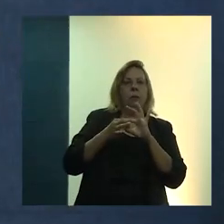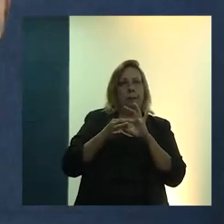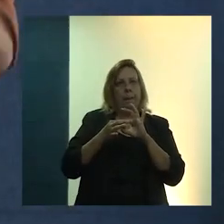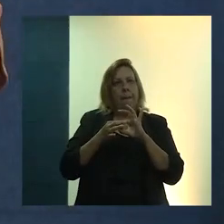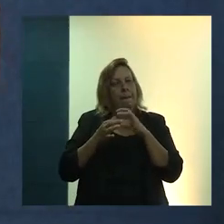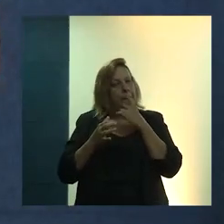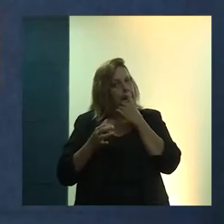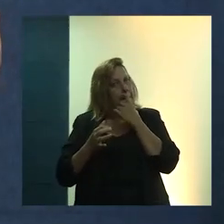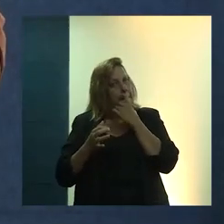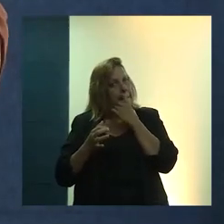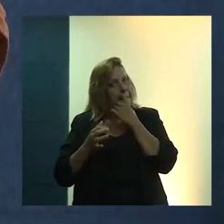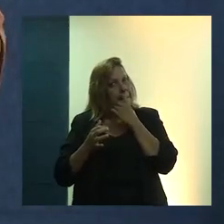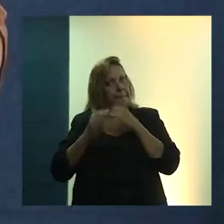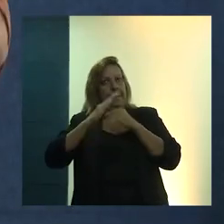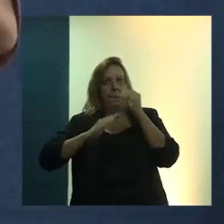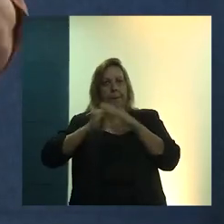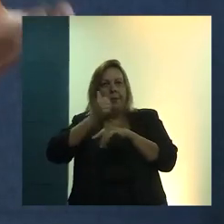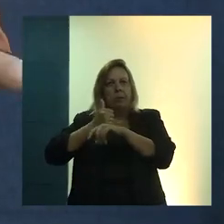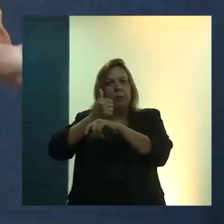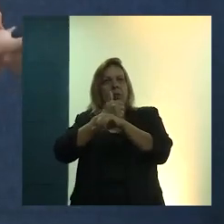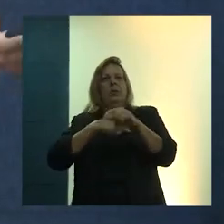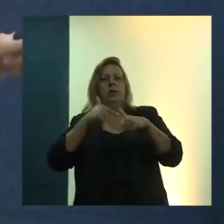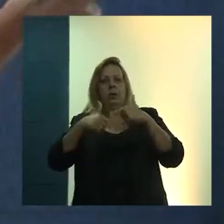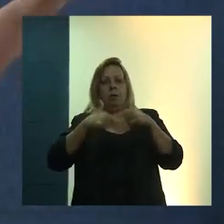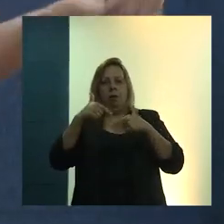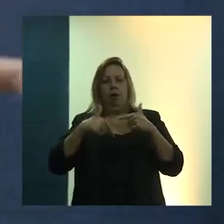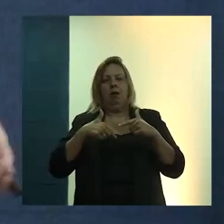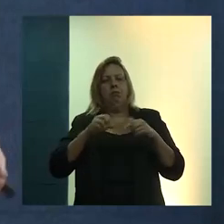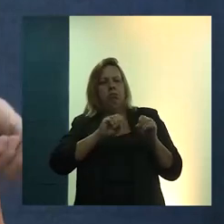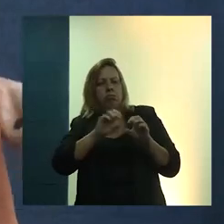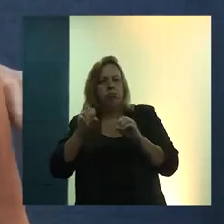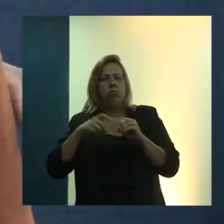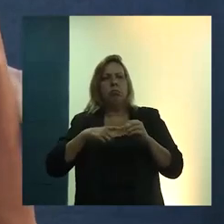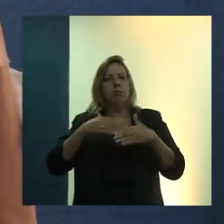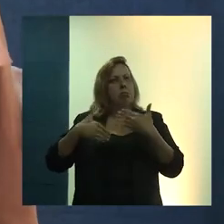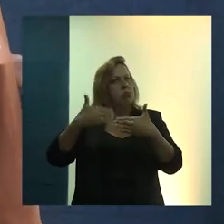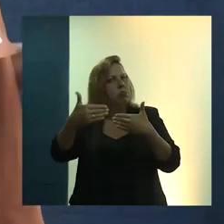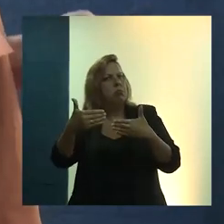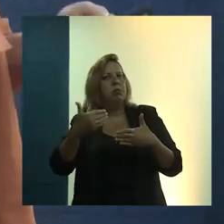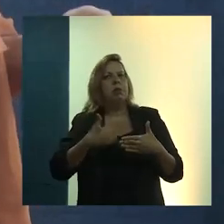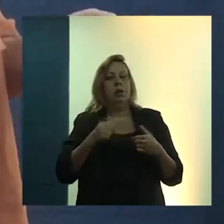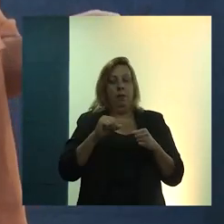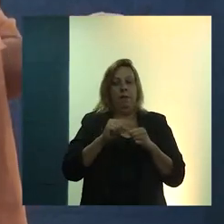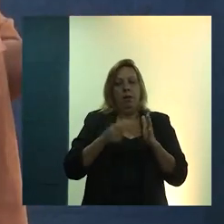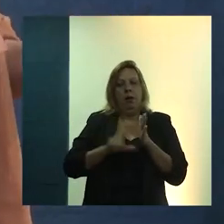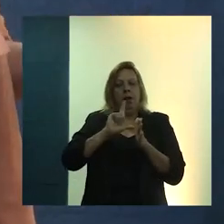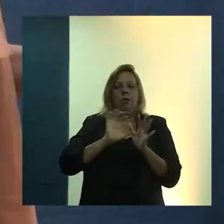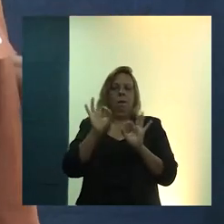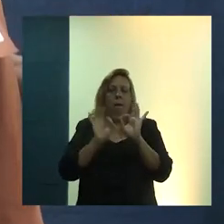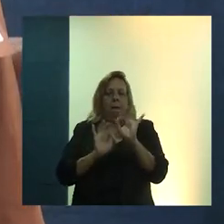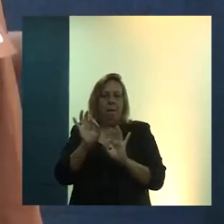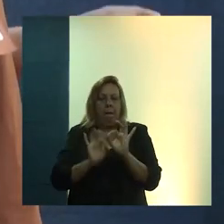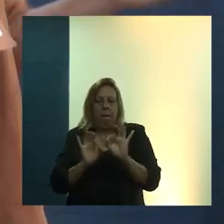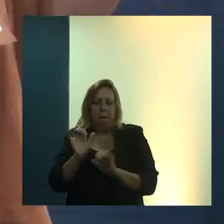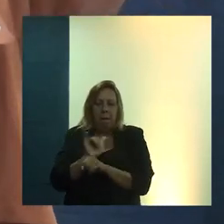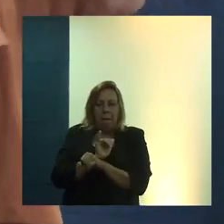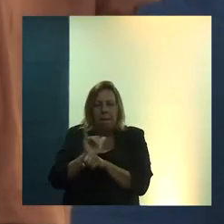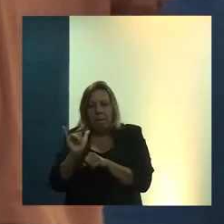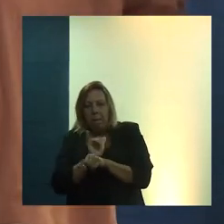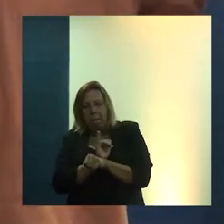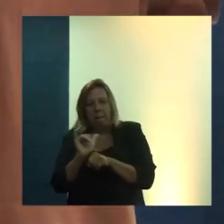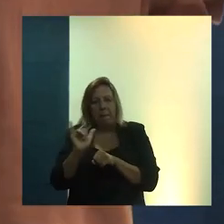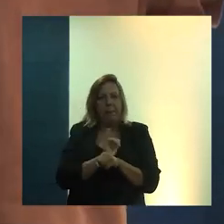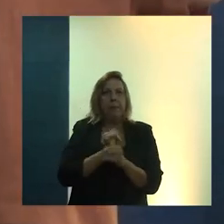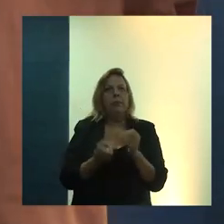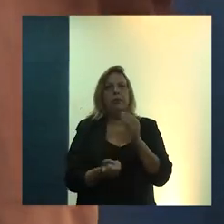trazer profissionais para atuar e ampliar a escala. Então, foi isso que nós fizemos, nós rapidamente